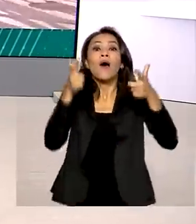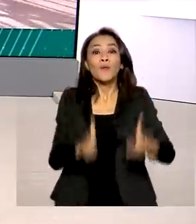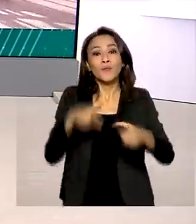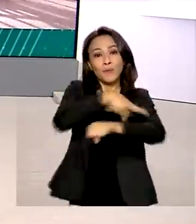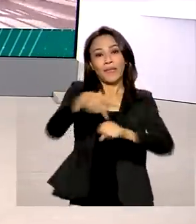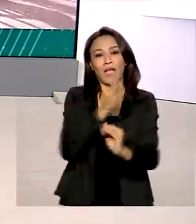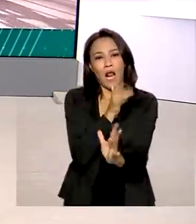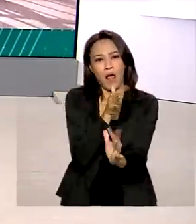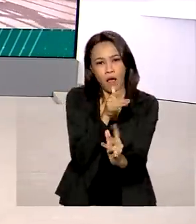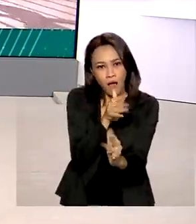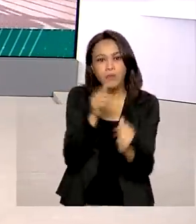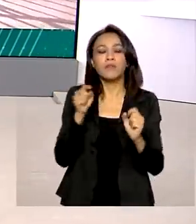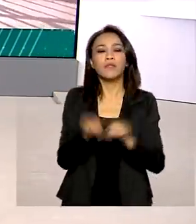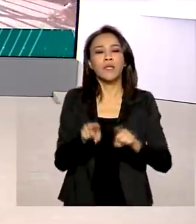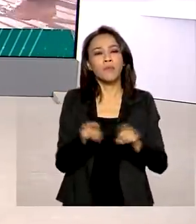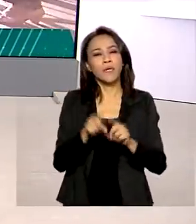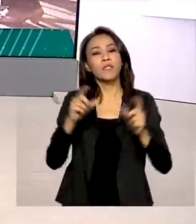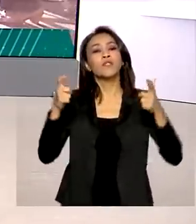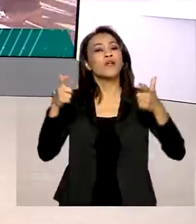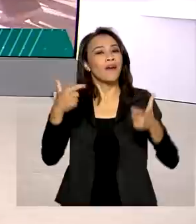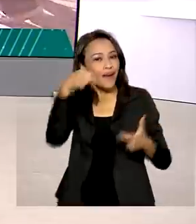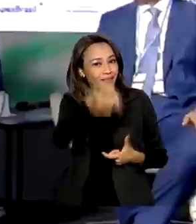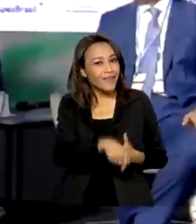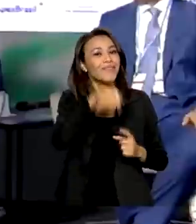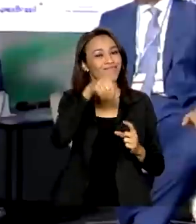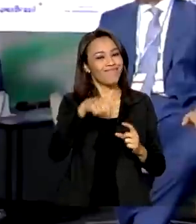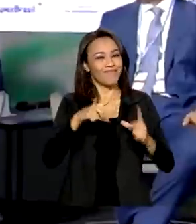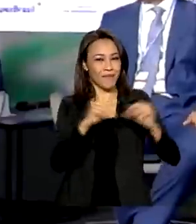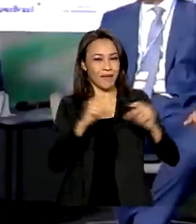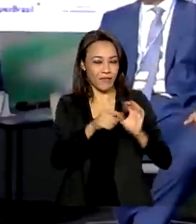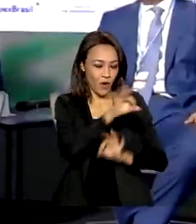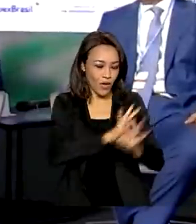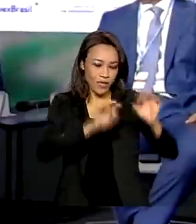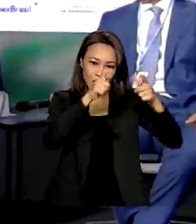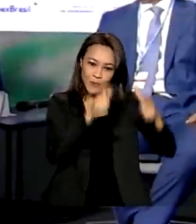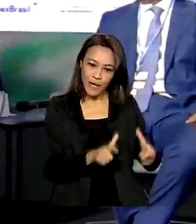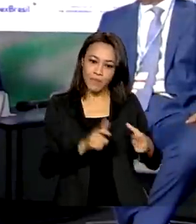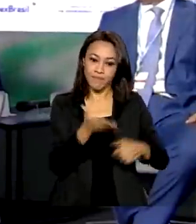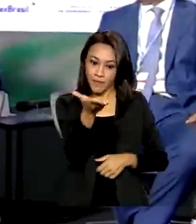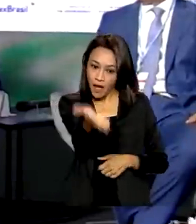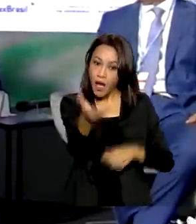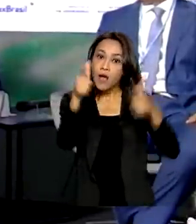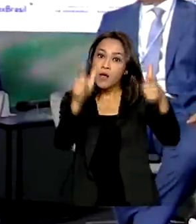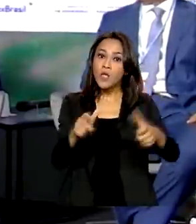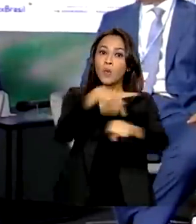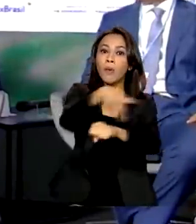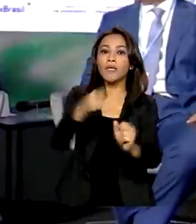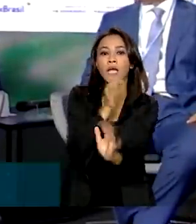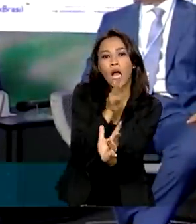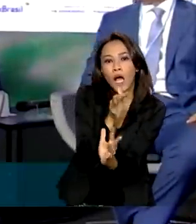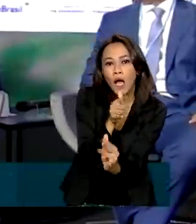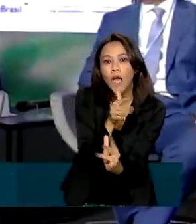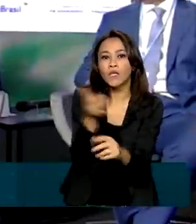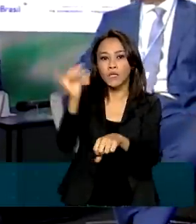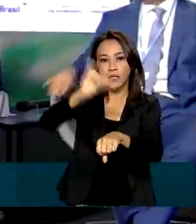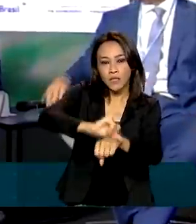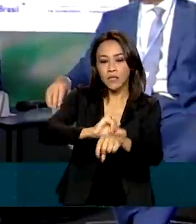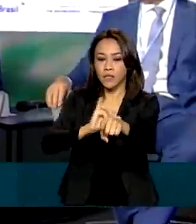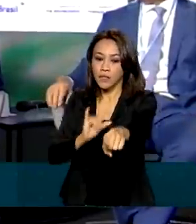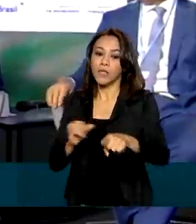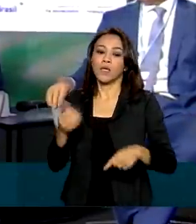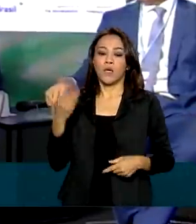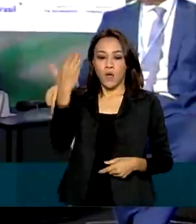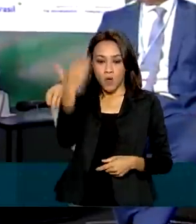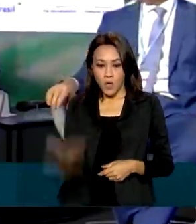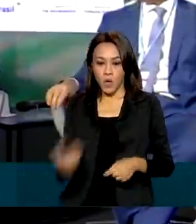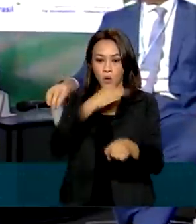Escócia, e também pelo espaço montado em Brasília. Em Glasgow, na Escócia, o ministro do meio ambiente participou